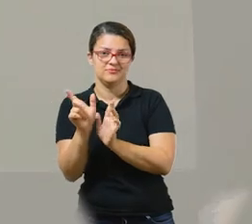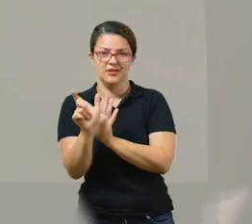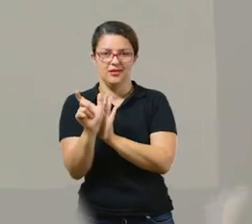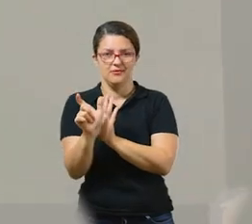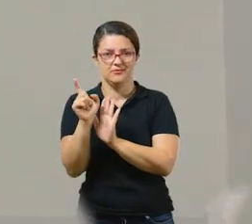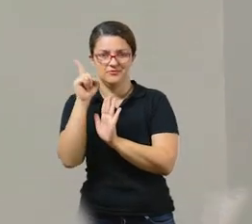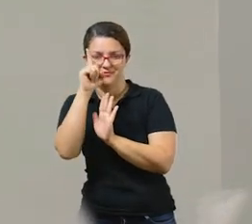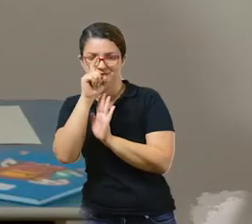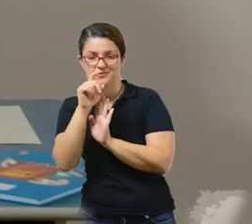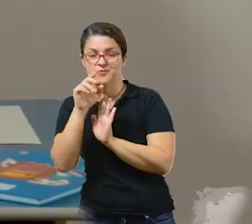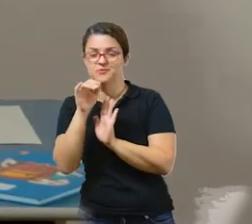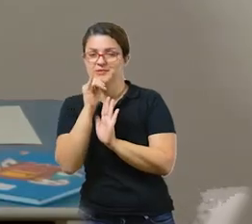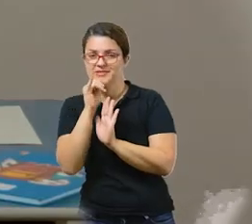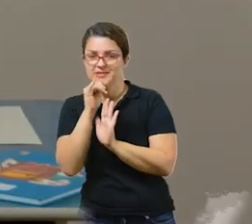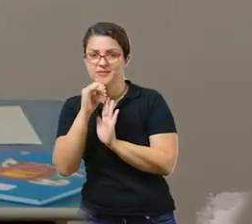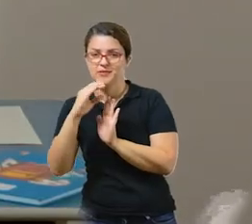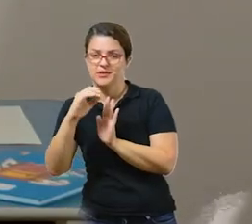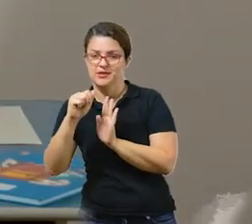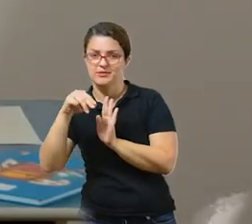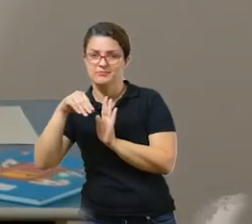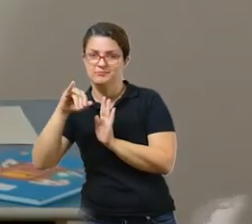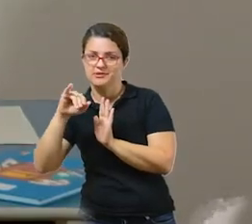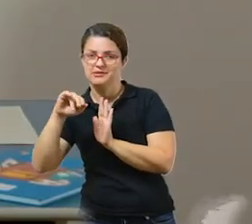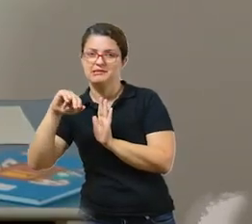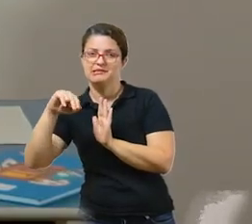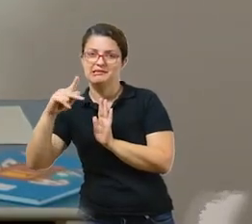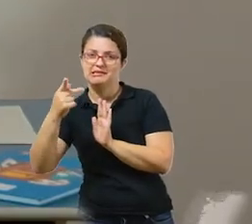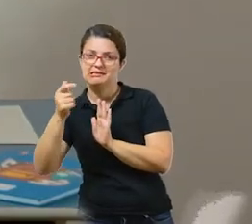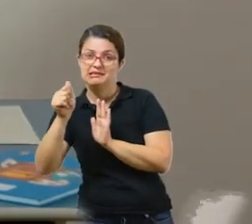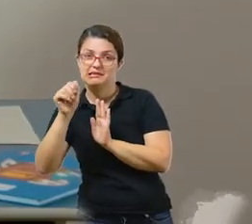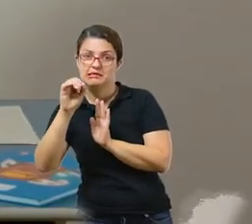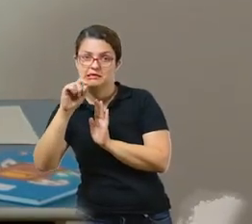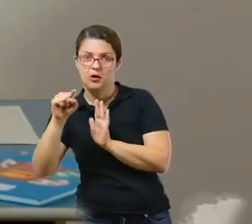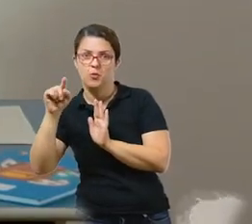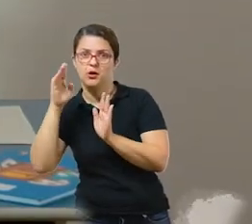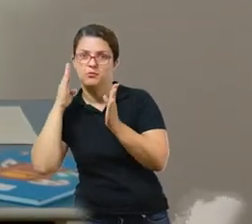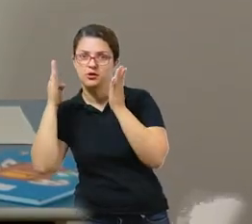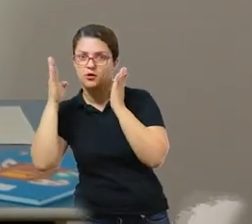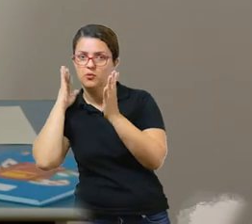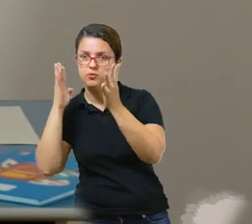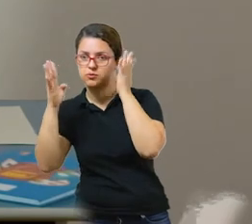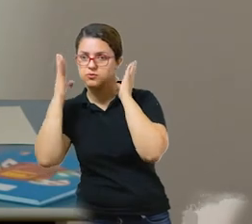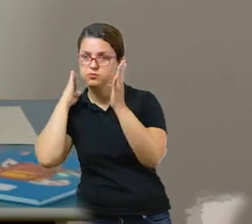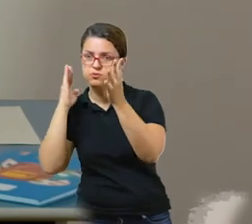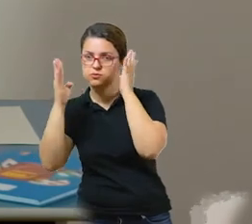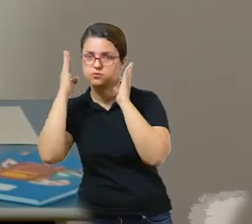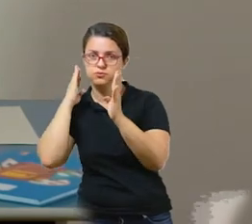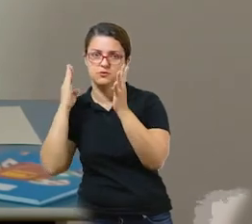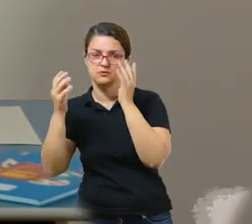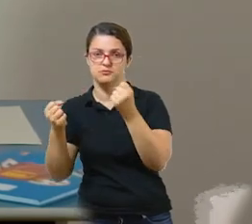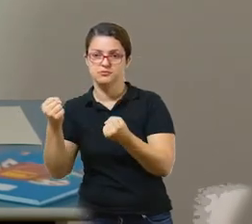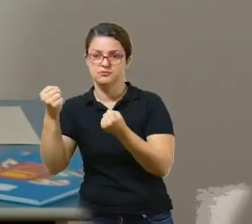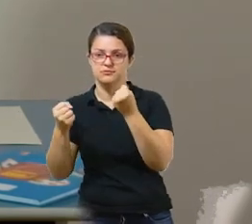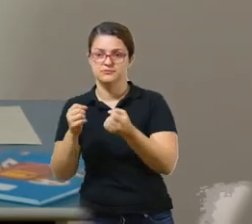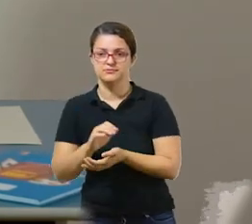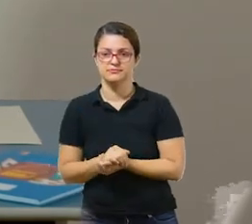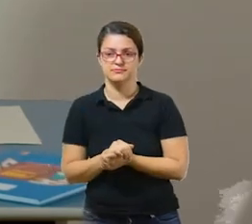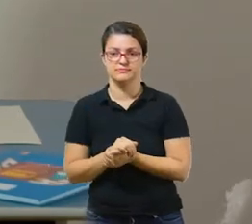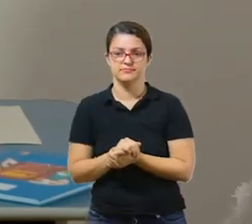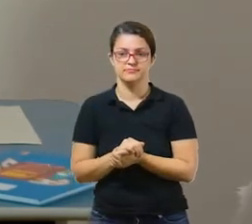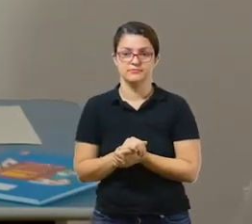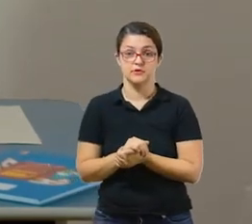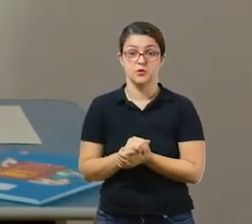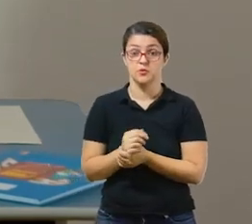caminhão. Dando continuidade, na matemática, os dois termos irão trabalhar